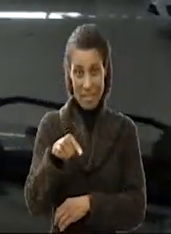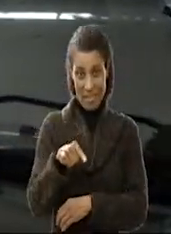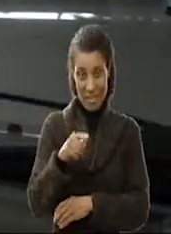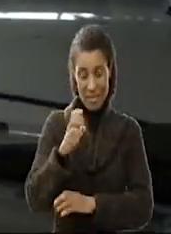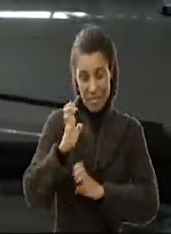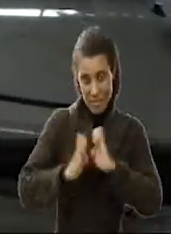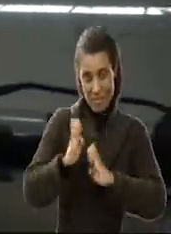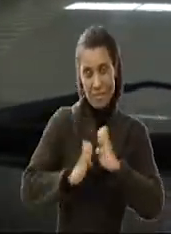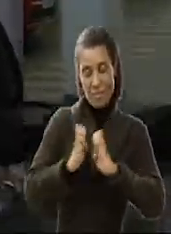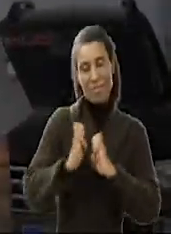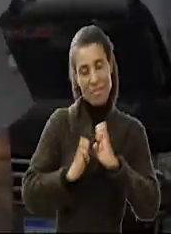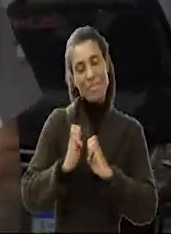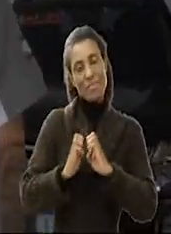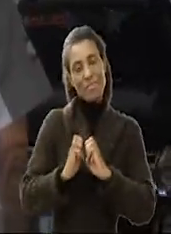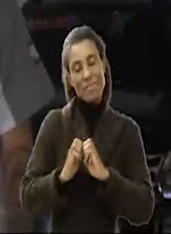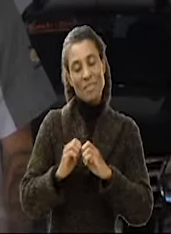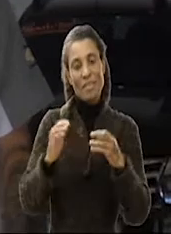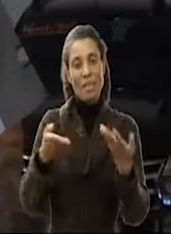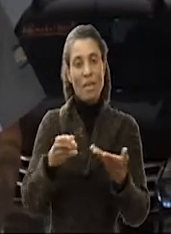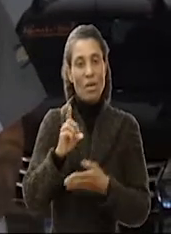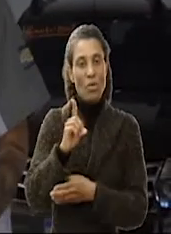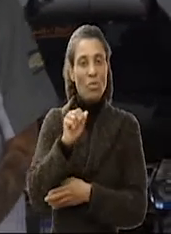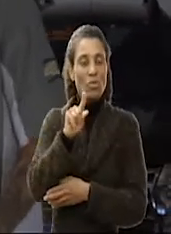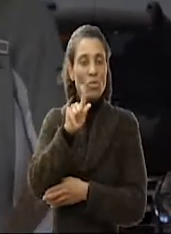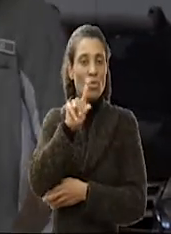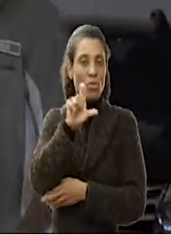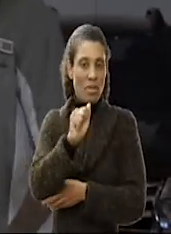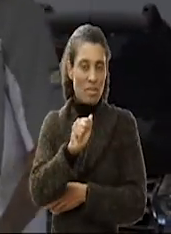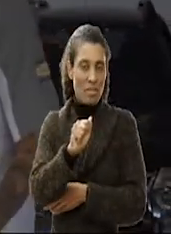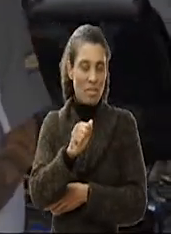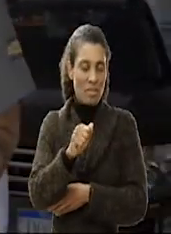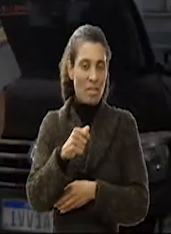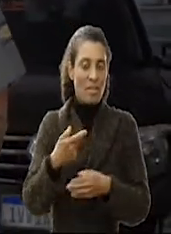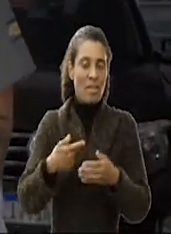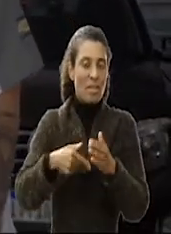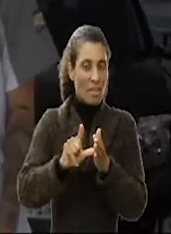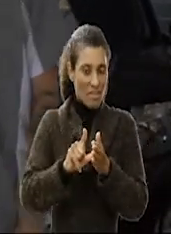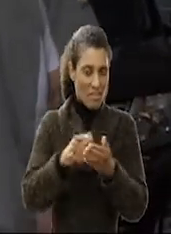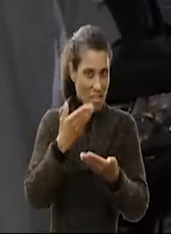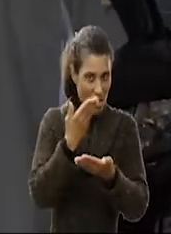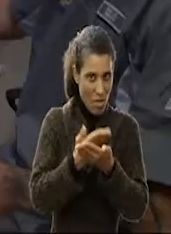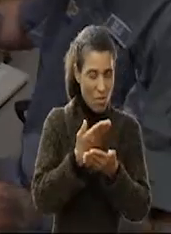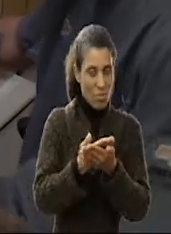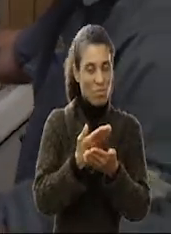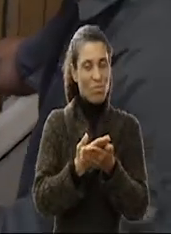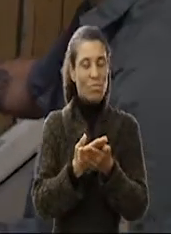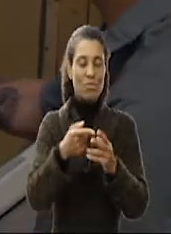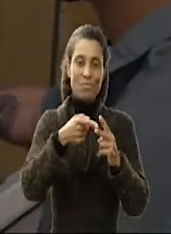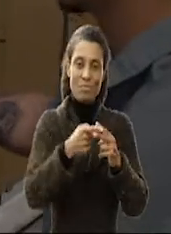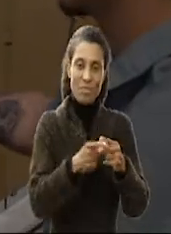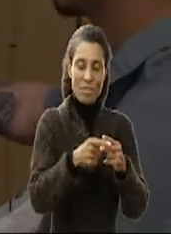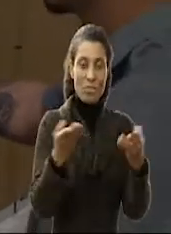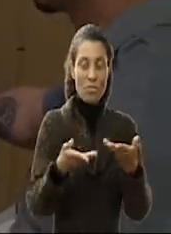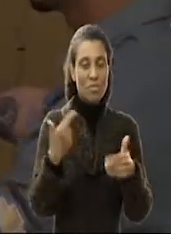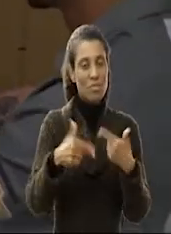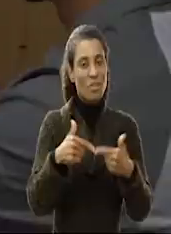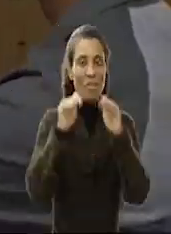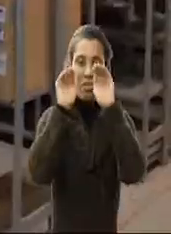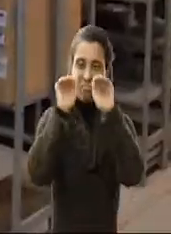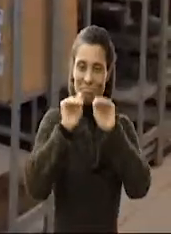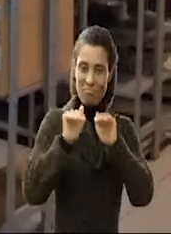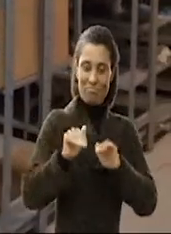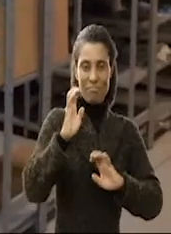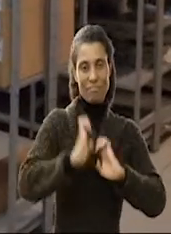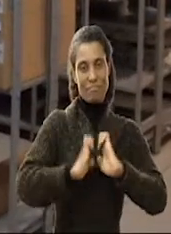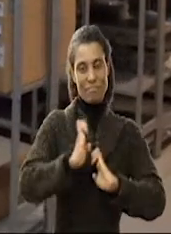Aqui na concessionária, quem nos recebe é o Douglas, ex-aluno do curso de mecânica que hoje trabalha no estoque da